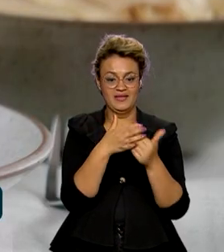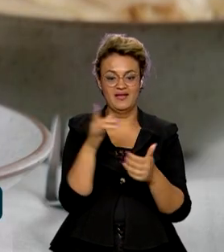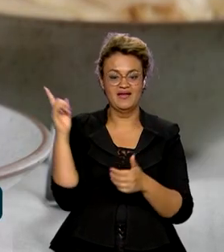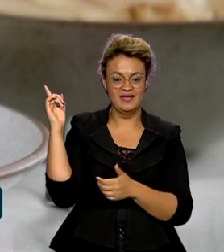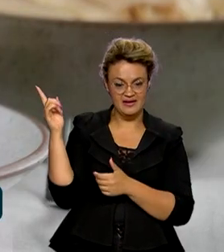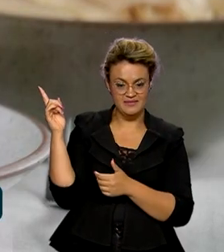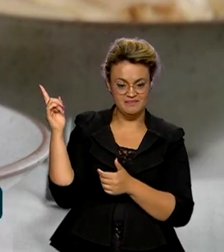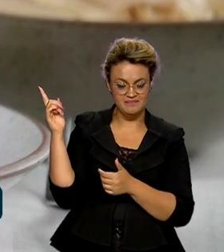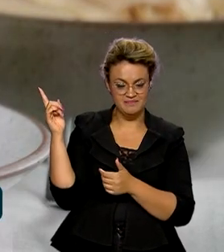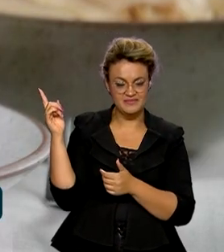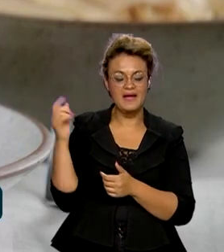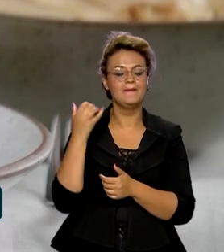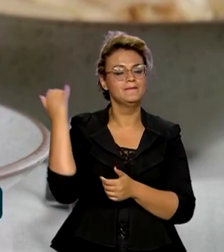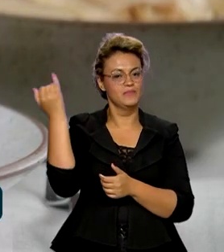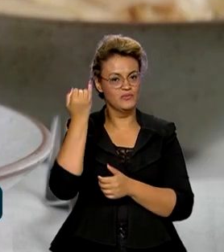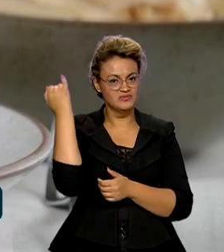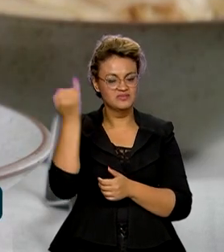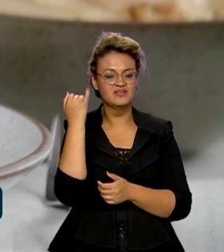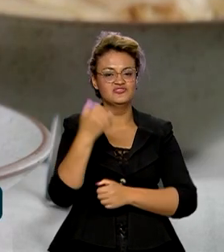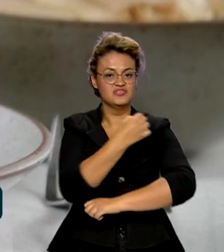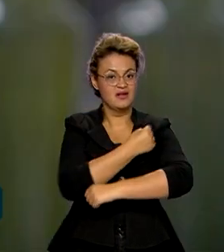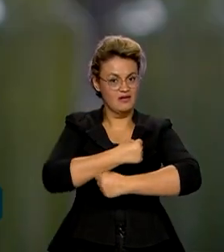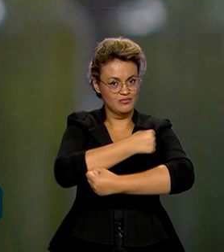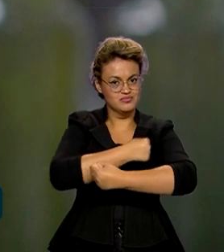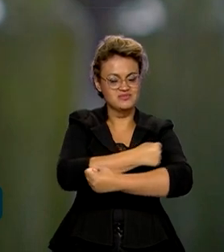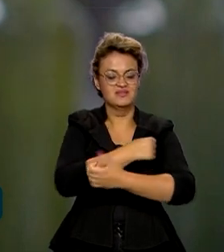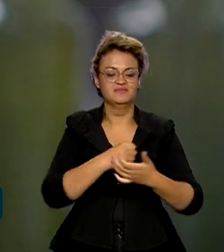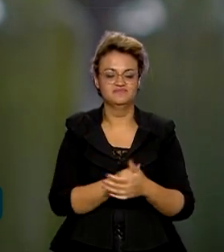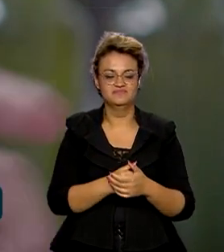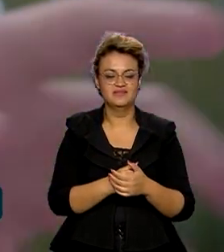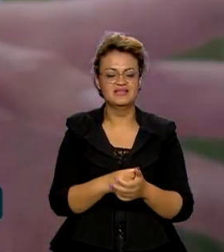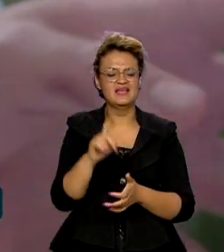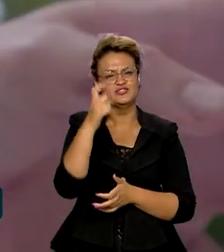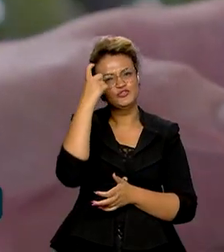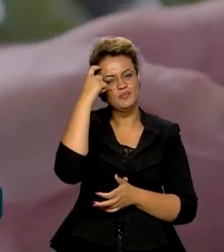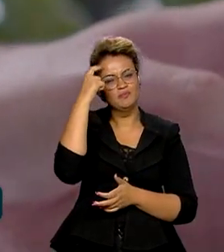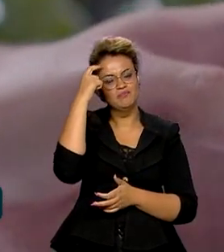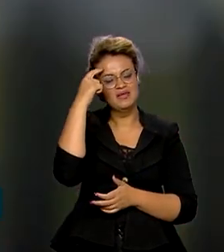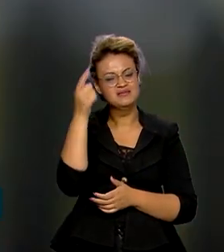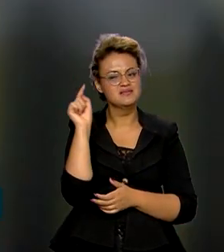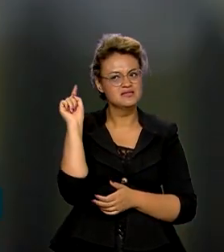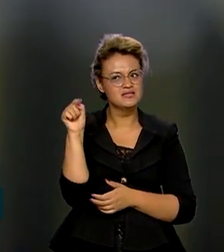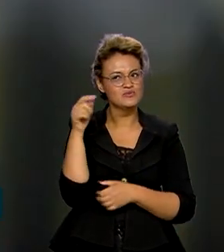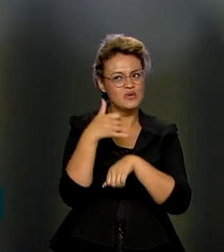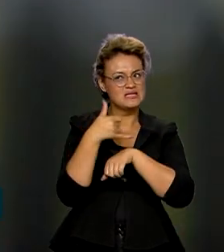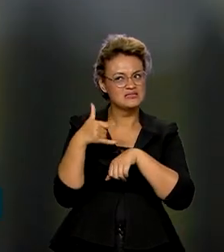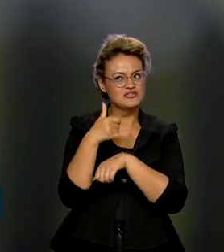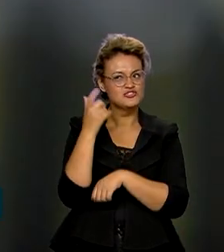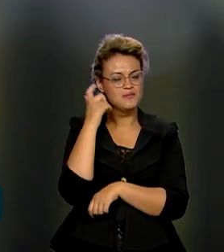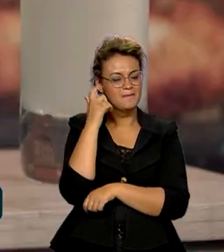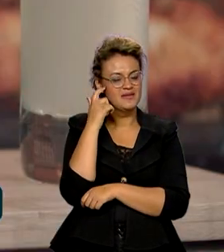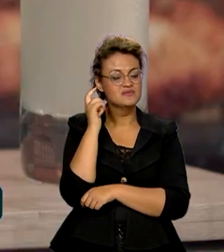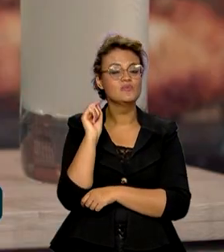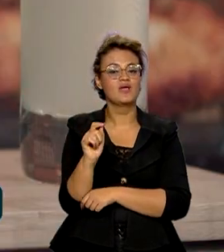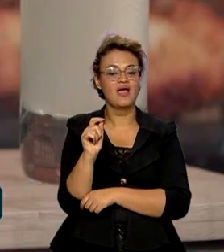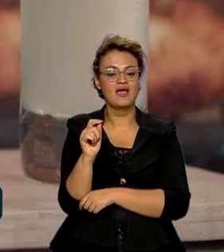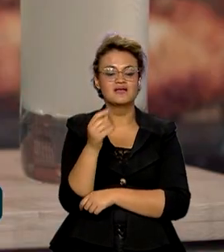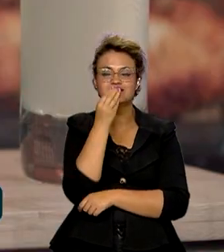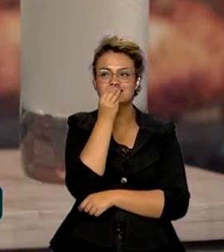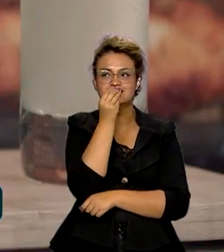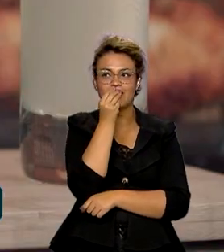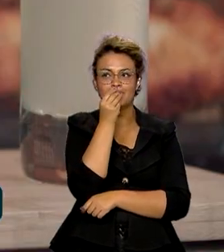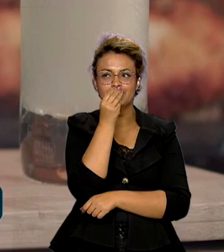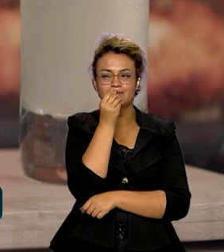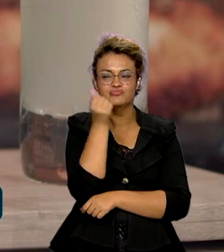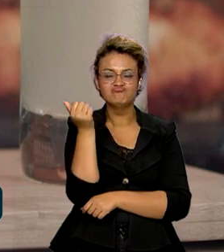ingrediente fundamental na gastronomia. E quando pensamos na iguaria, vem logo à cabeça os sabores